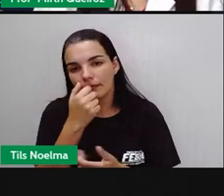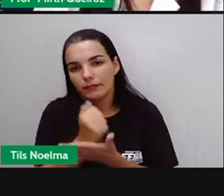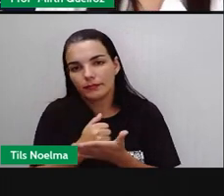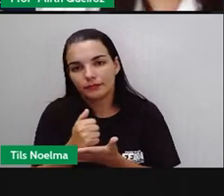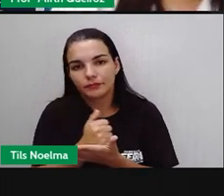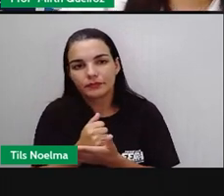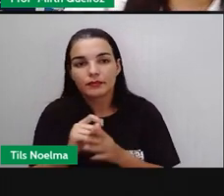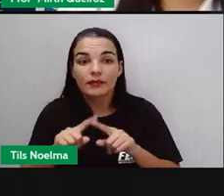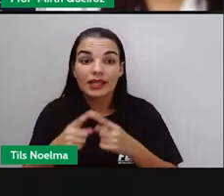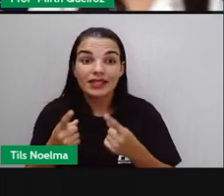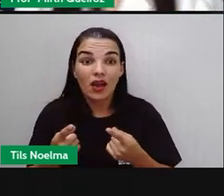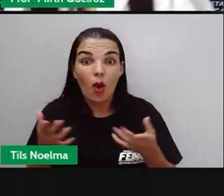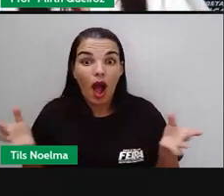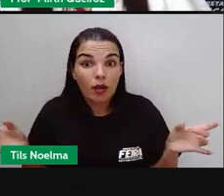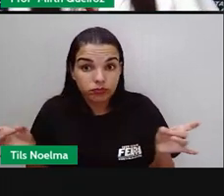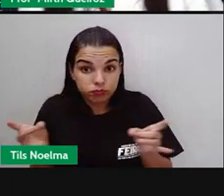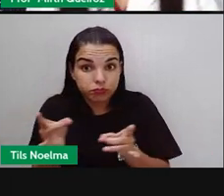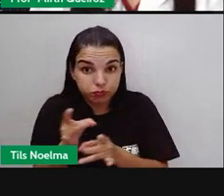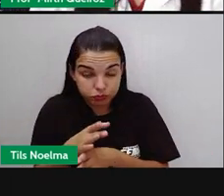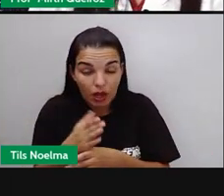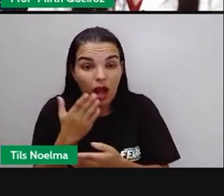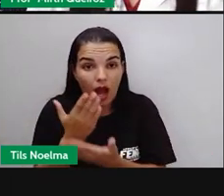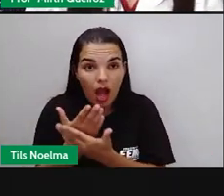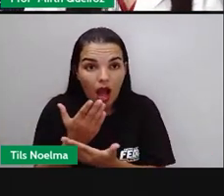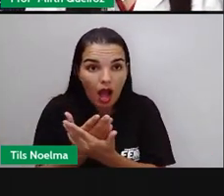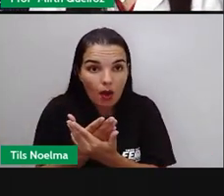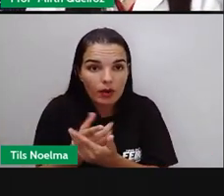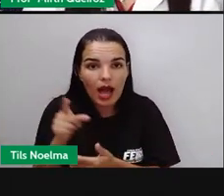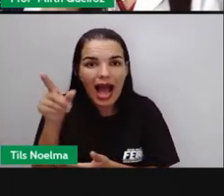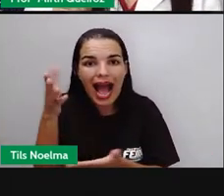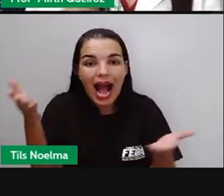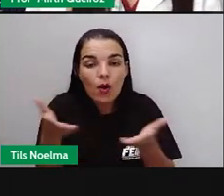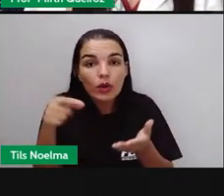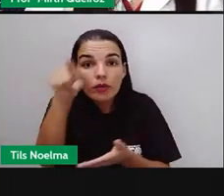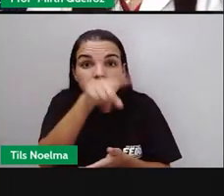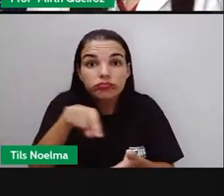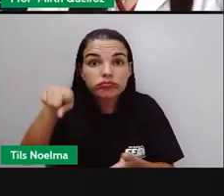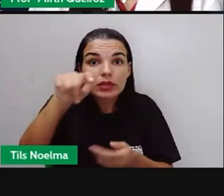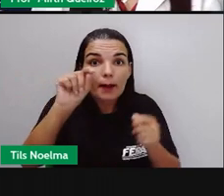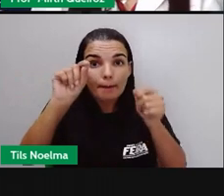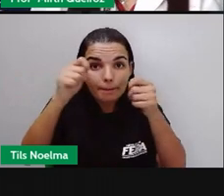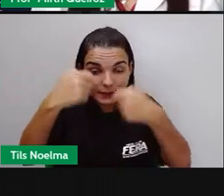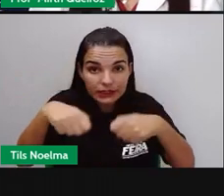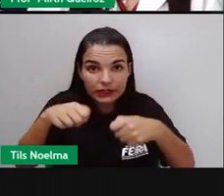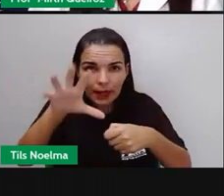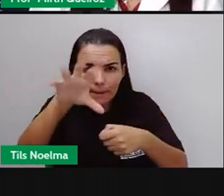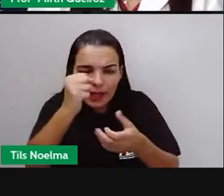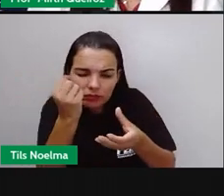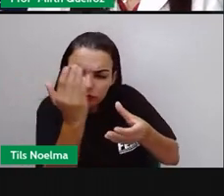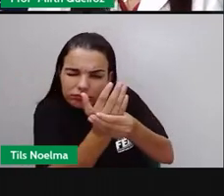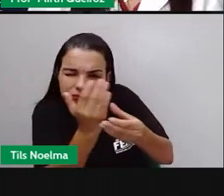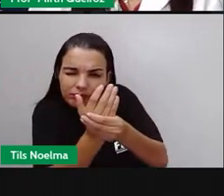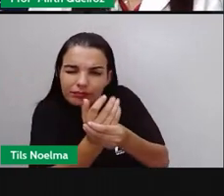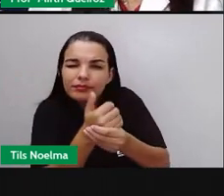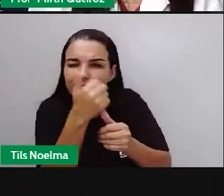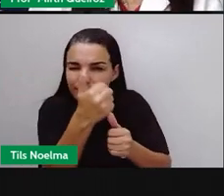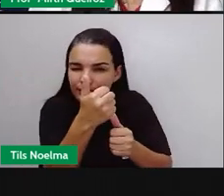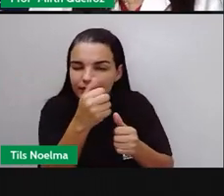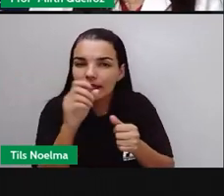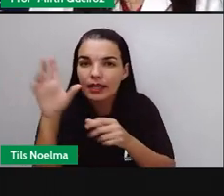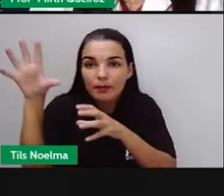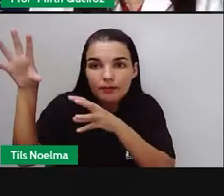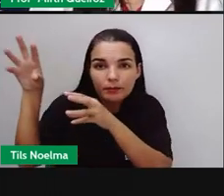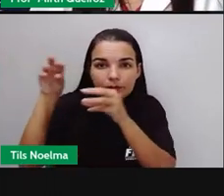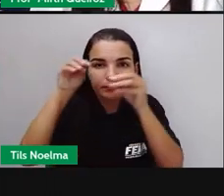Bom, a nossa aula se encerra por aqui. Agora, vocês irão pegar o seu bloco de atividade. Aquele bloco de atividade que os pais